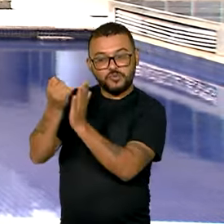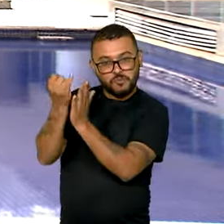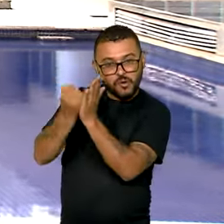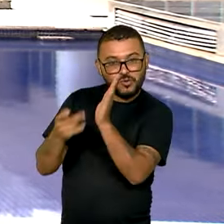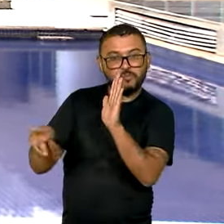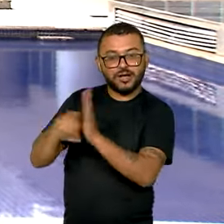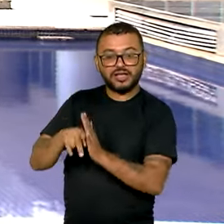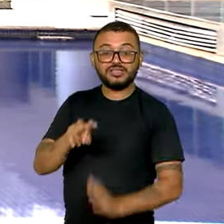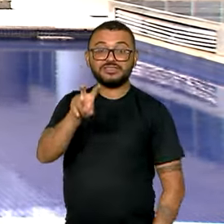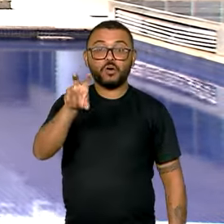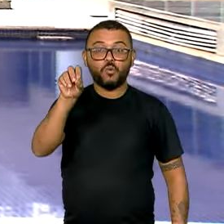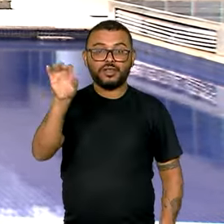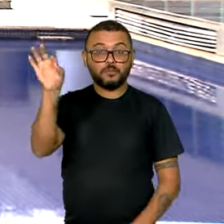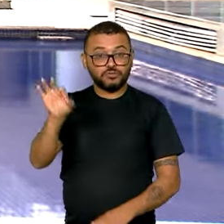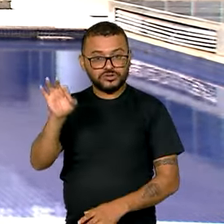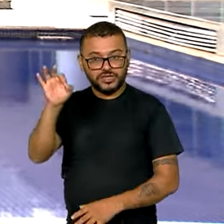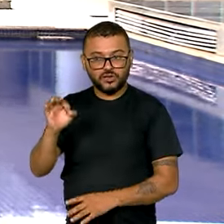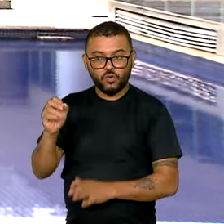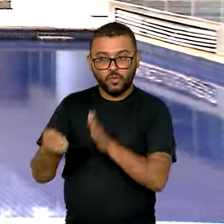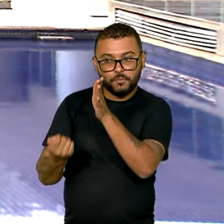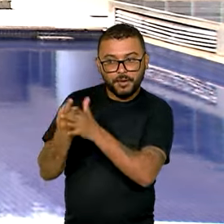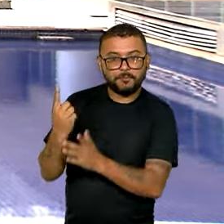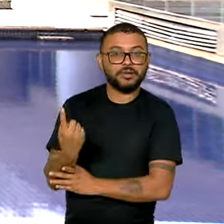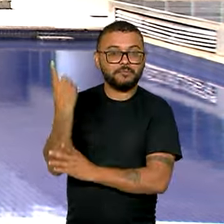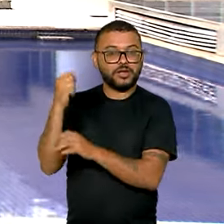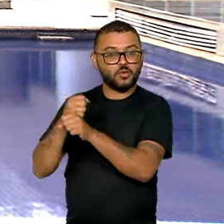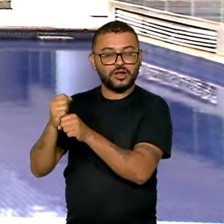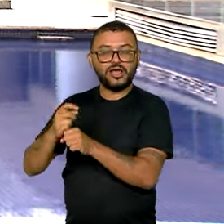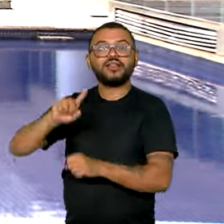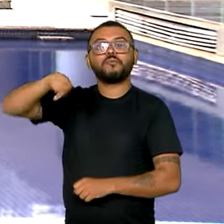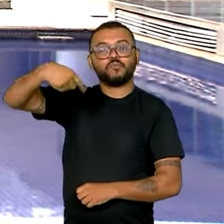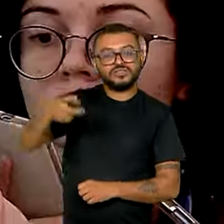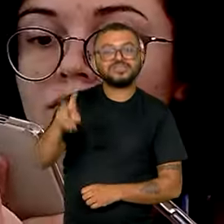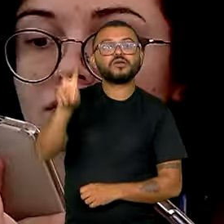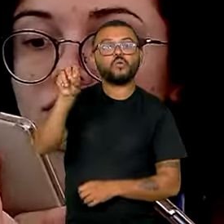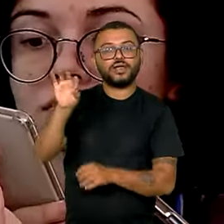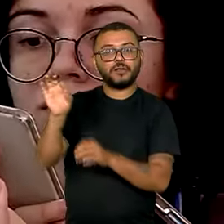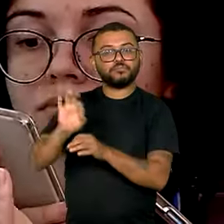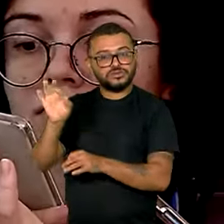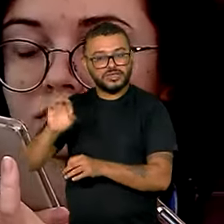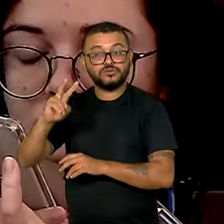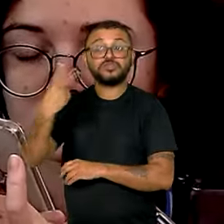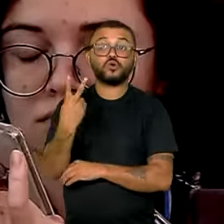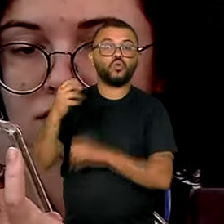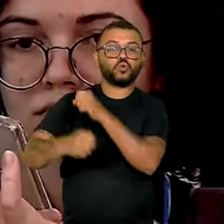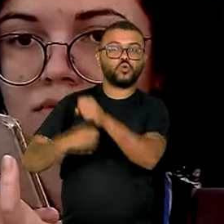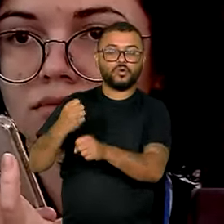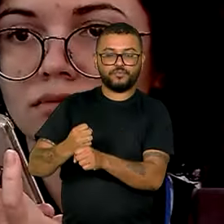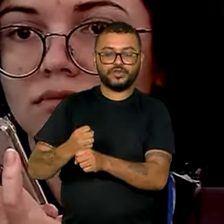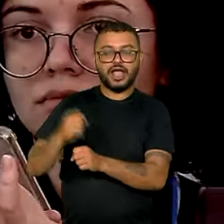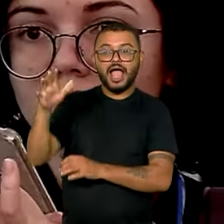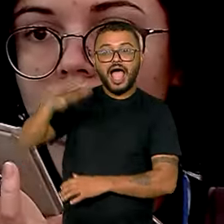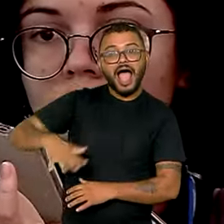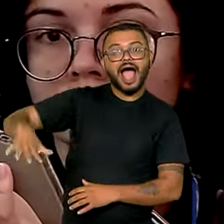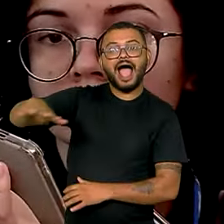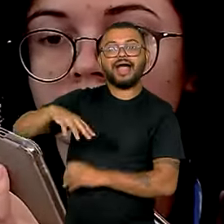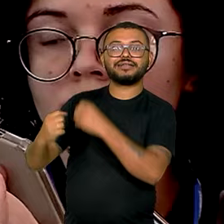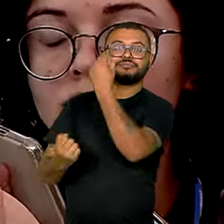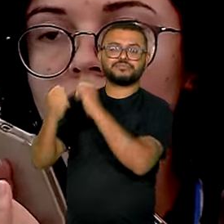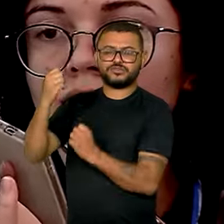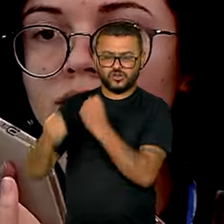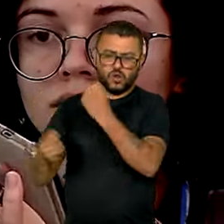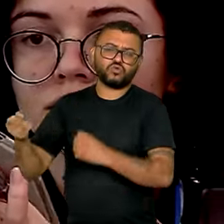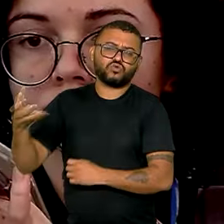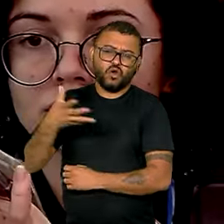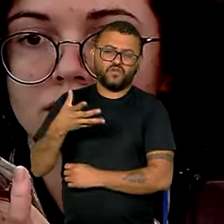% já no primeiro ano e 50% no segundo ano. O parque industrial precisa ser renovado. As